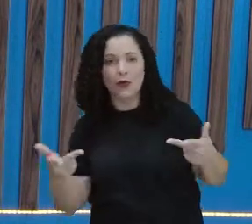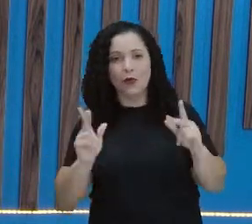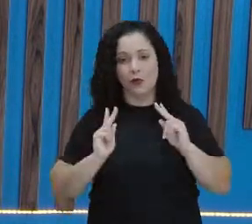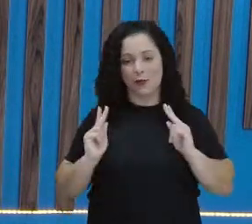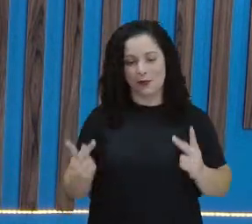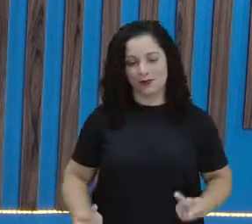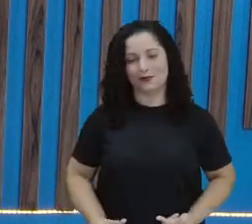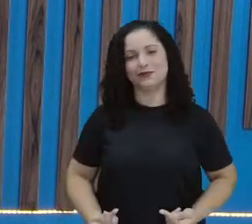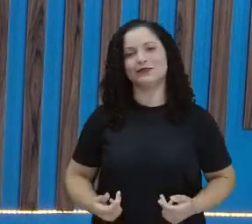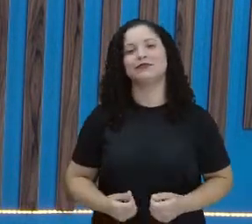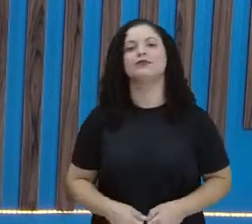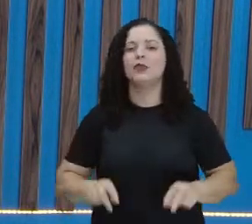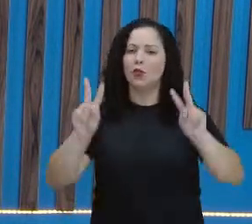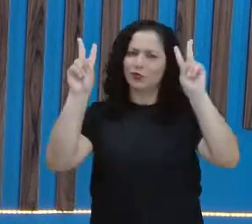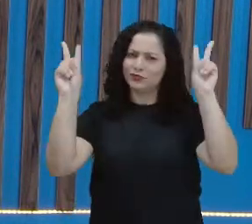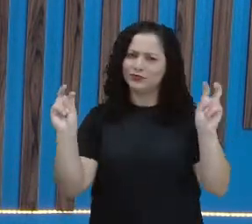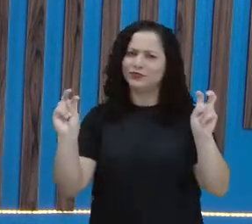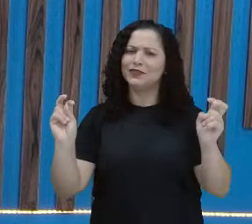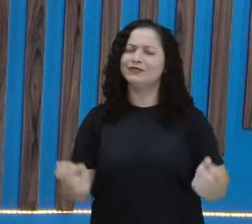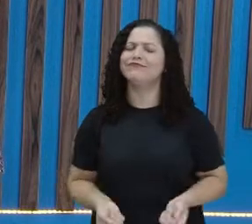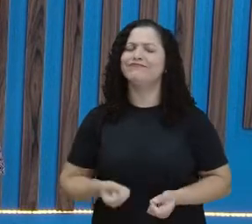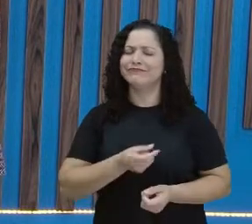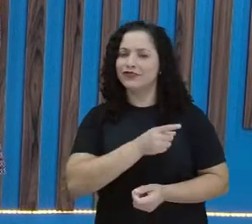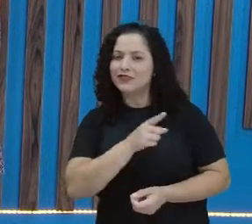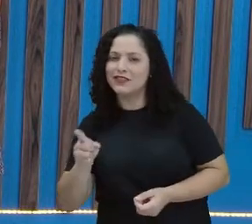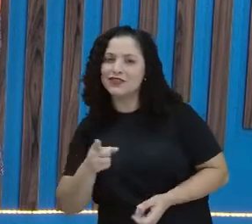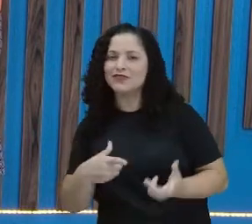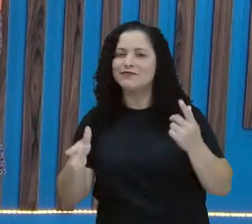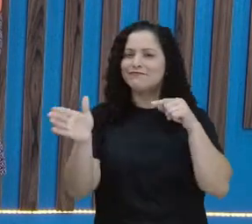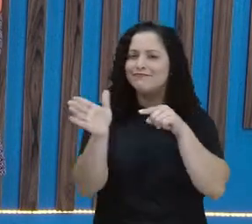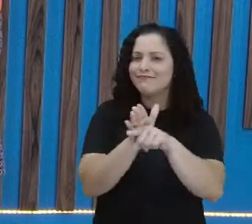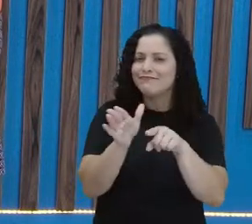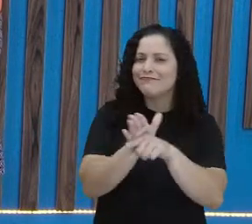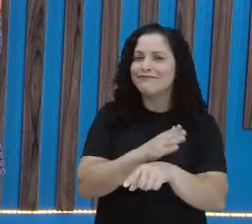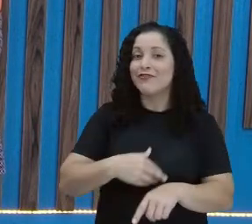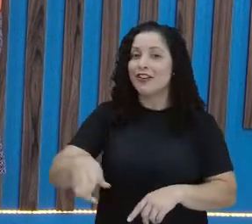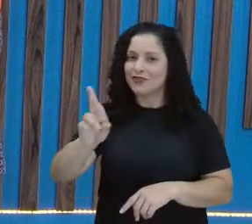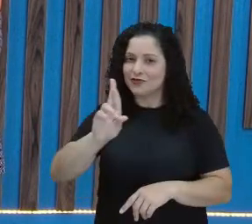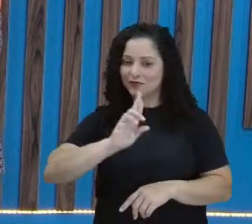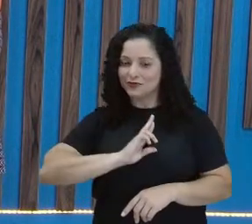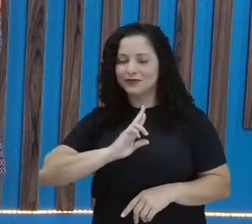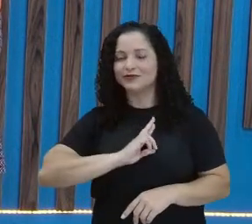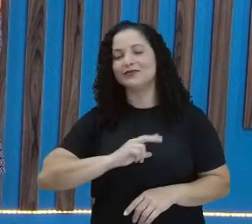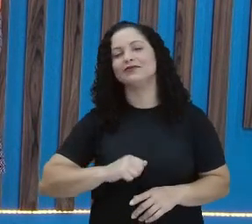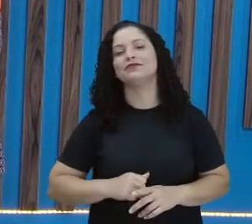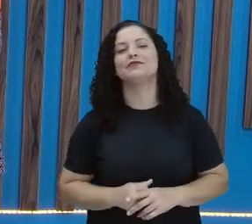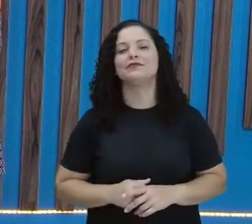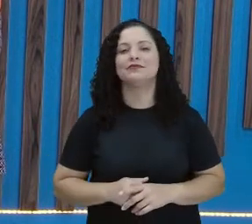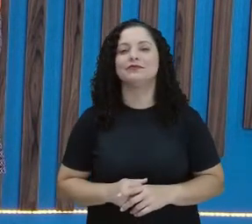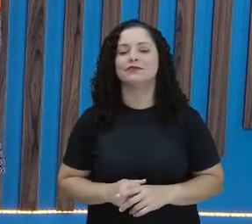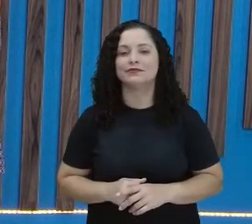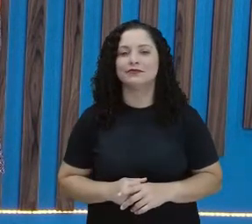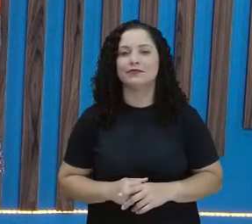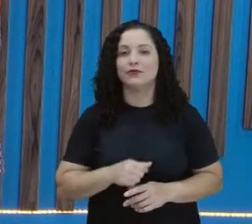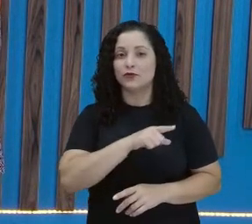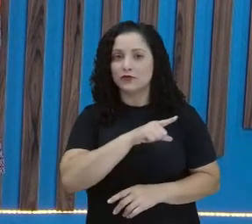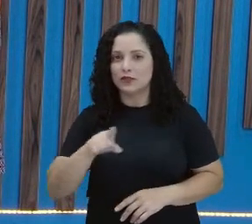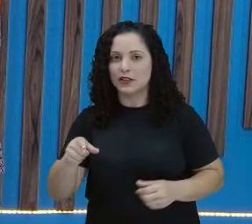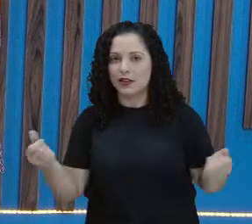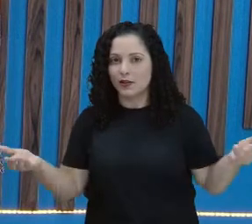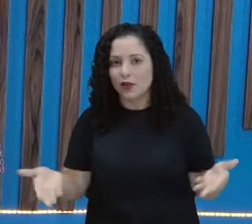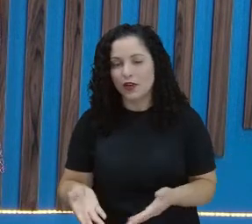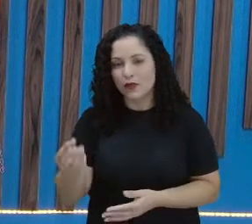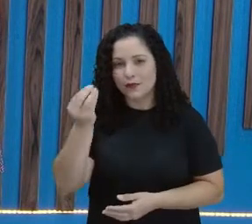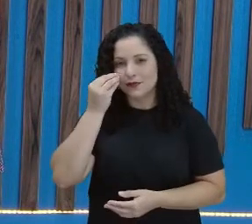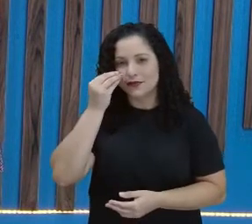preparando aí, pois eu tenho umas perguntas, eu quero que você responda aí do outro lado. E você vai observar, eu vou explicar